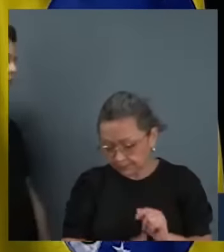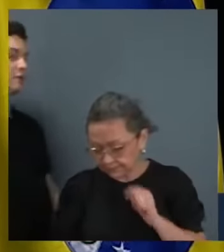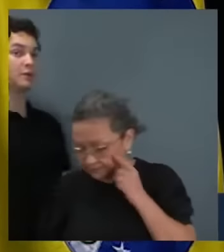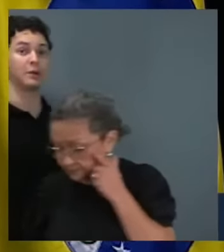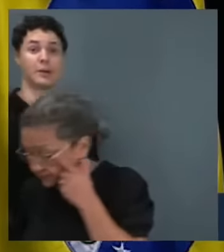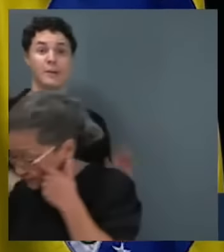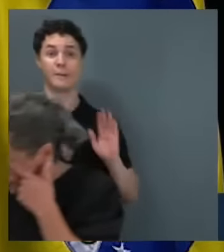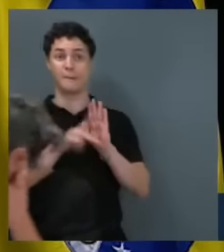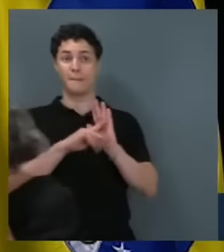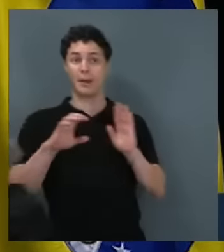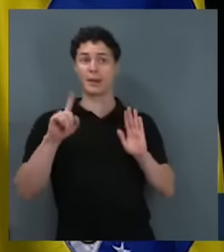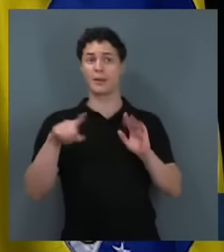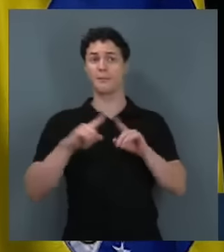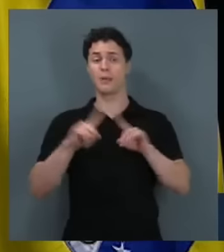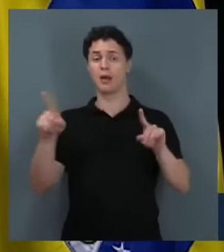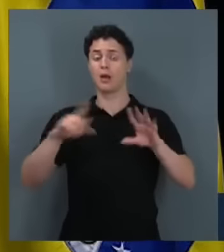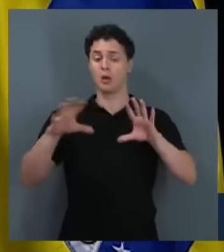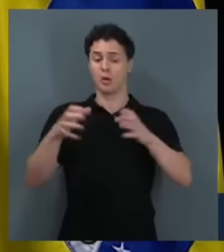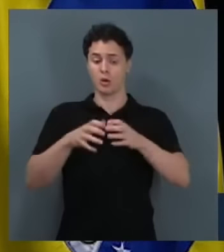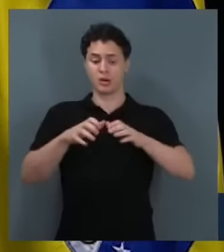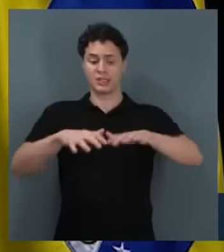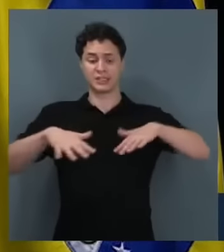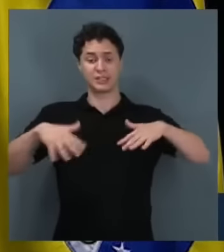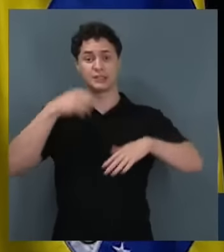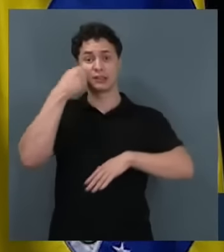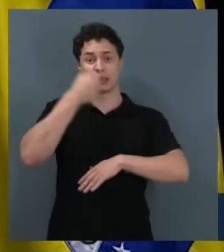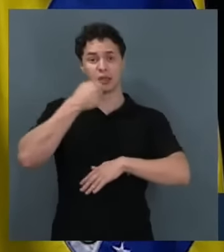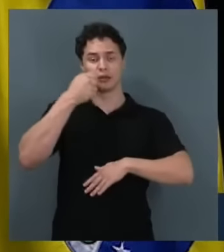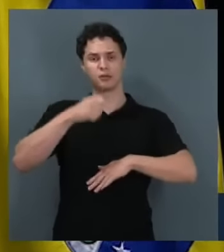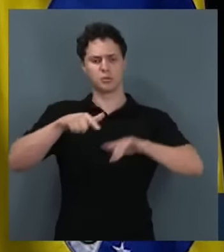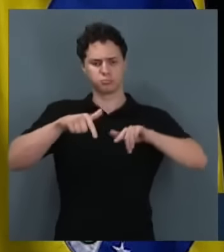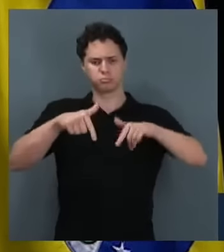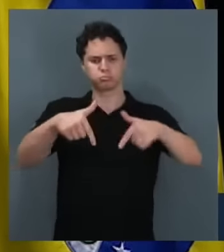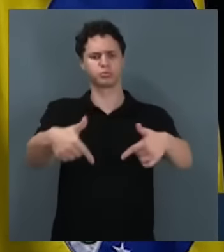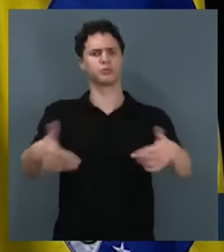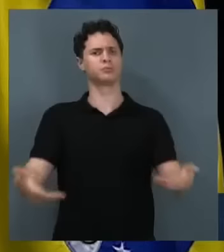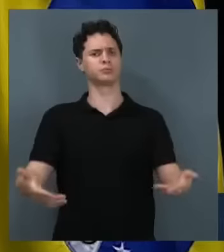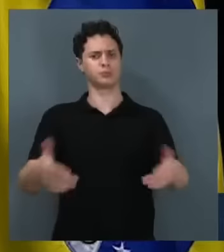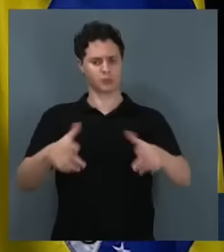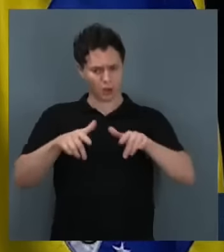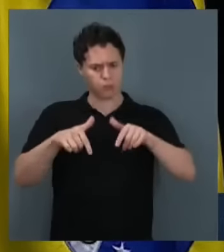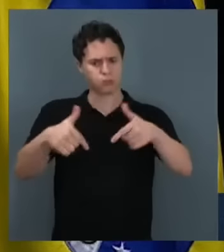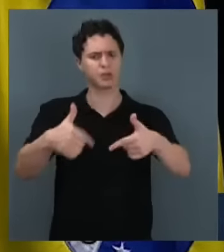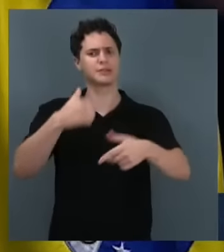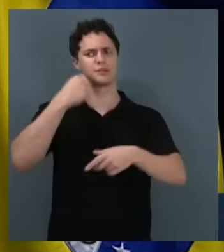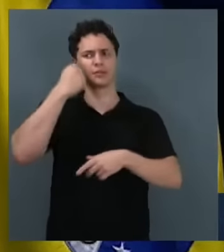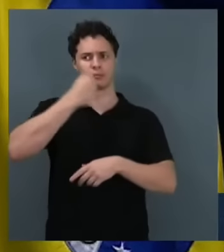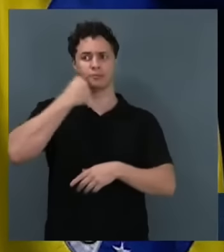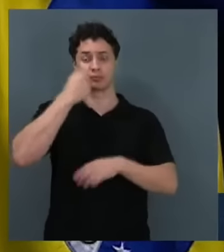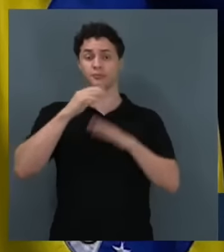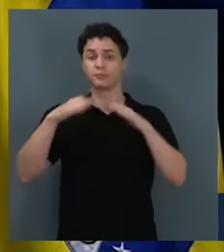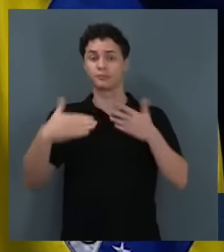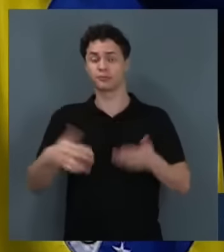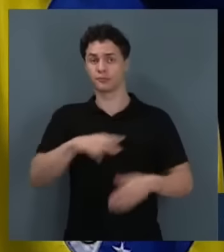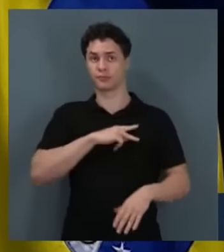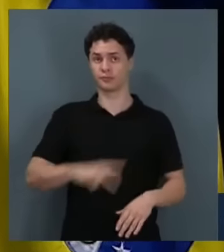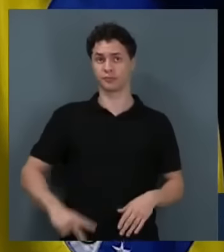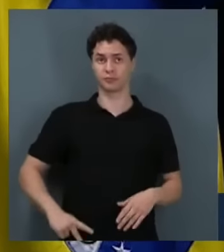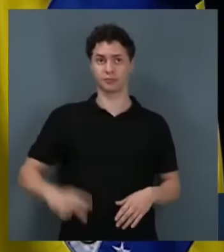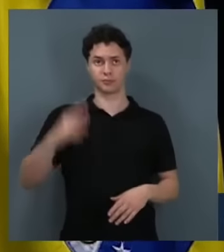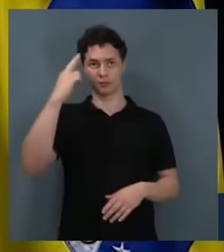do plenário. Foram senadores se posicionando, se posicionando. Então, presidente Pacheco,